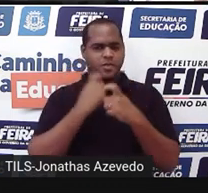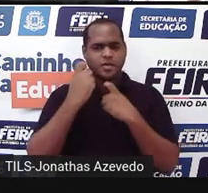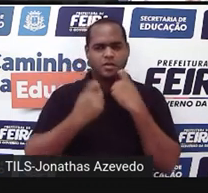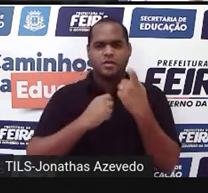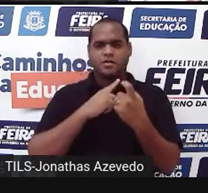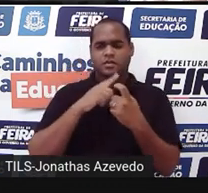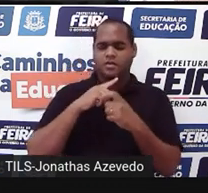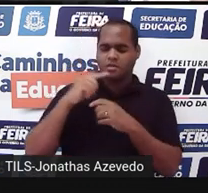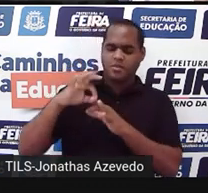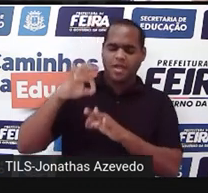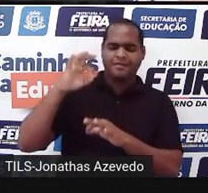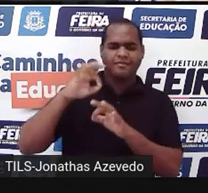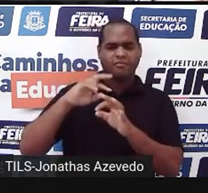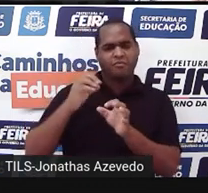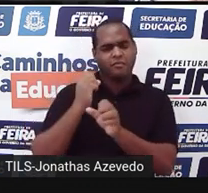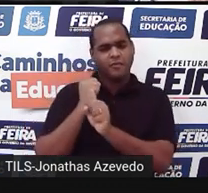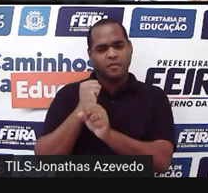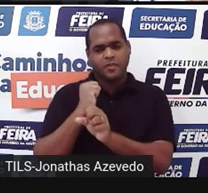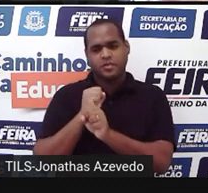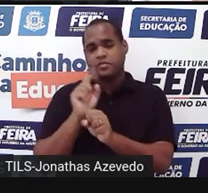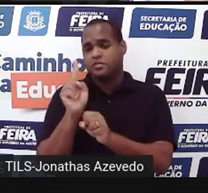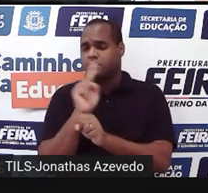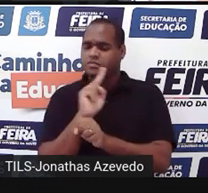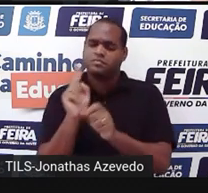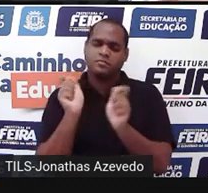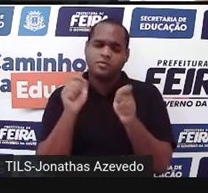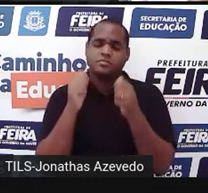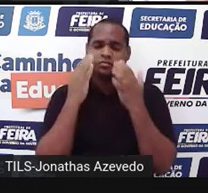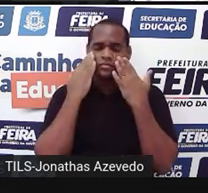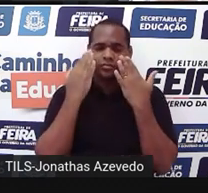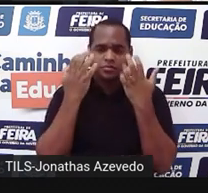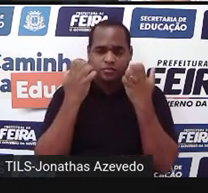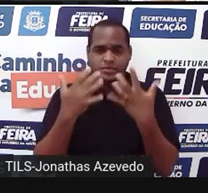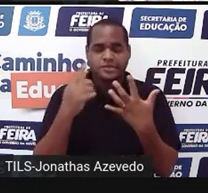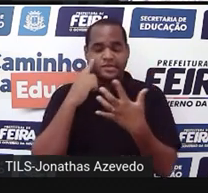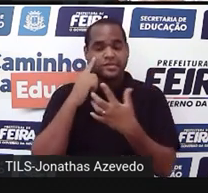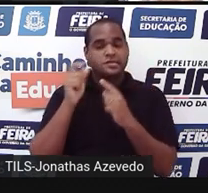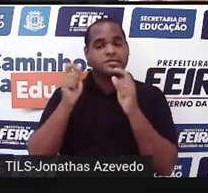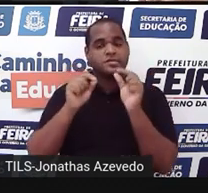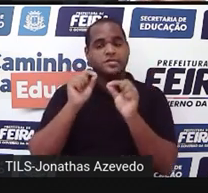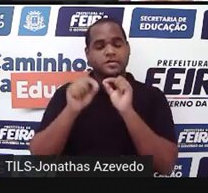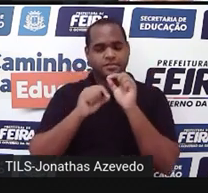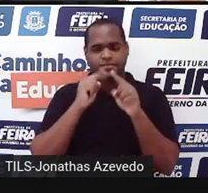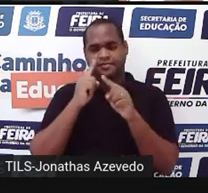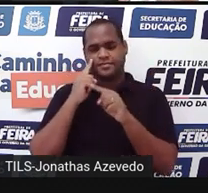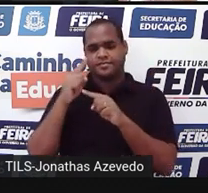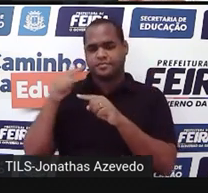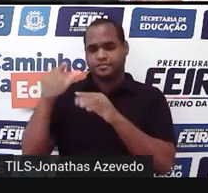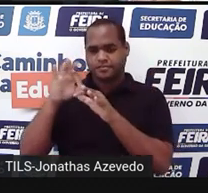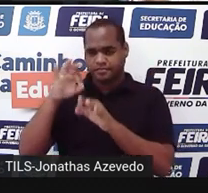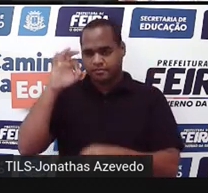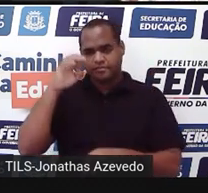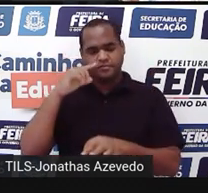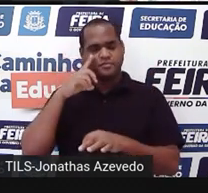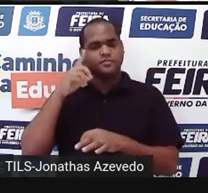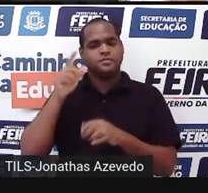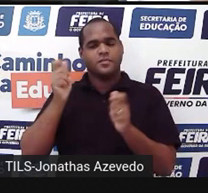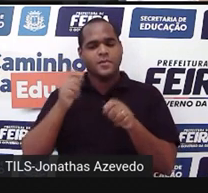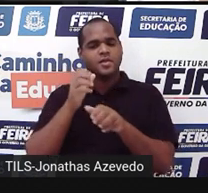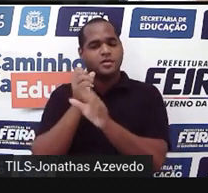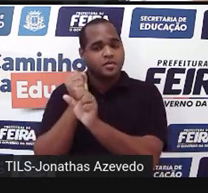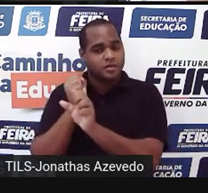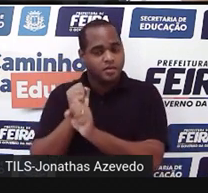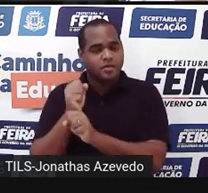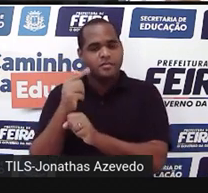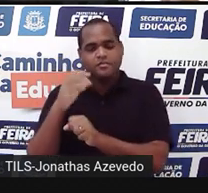unidade de medida. Vamos só supor que a gente medir o comprimento, altura e largura desse cubo